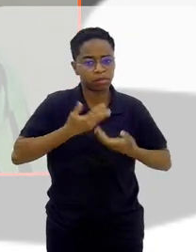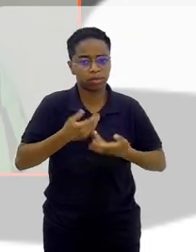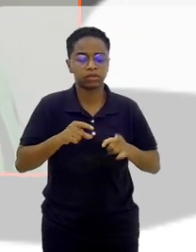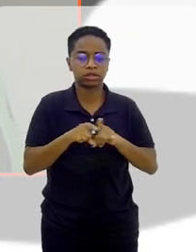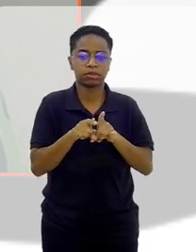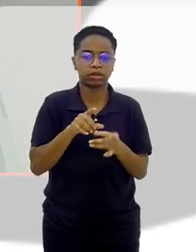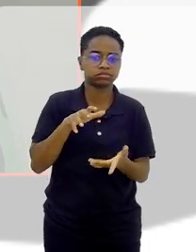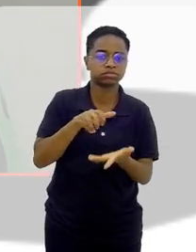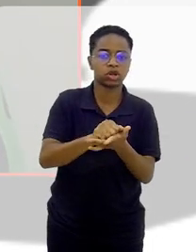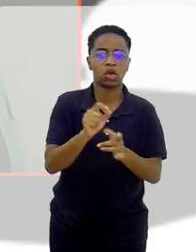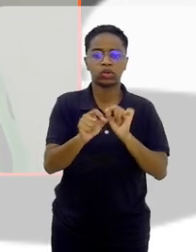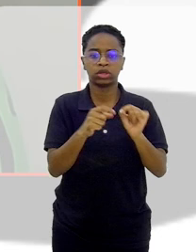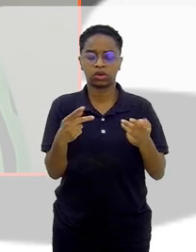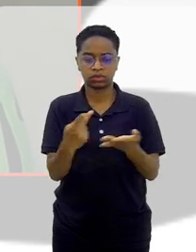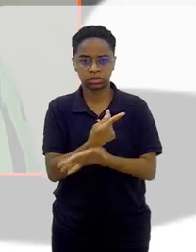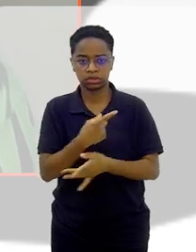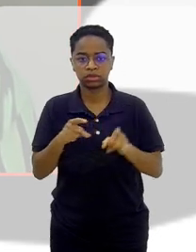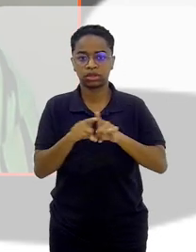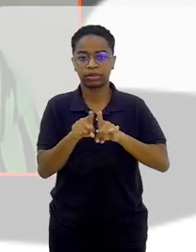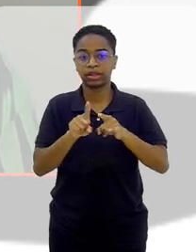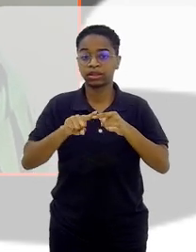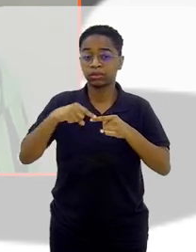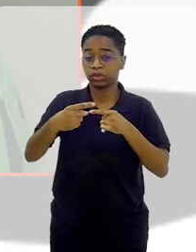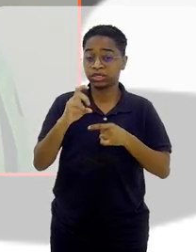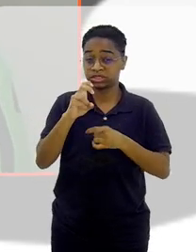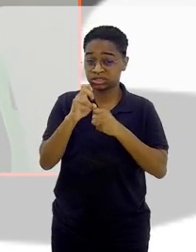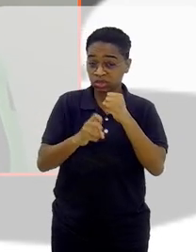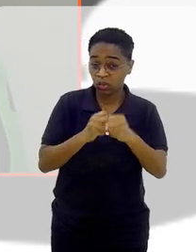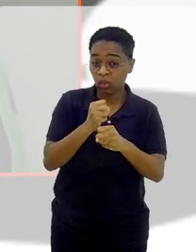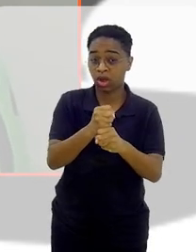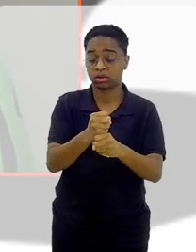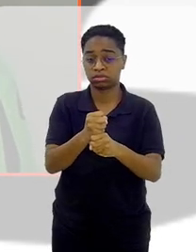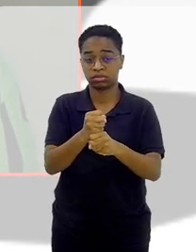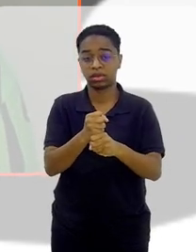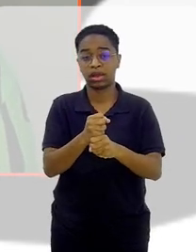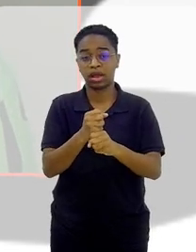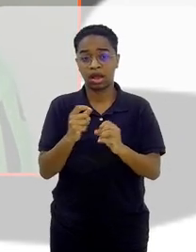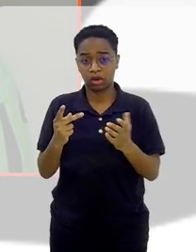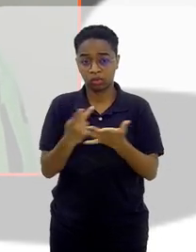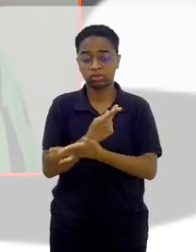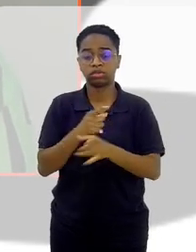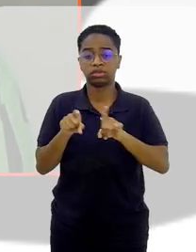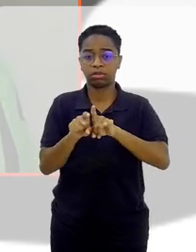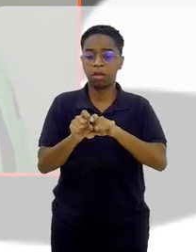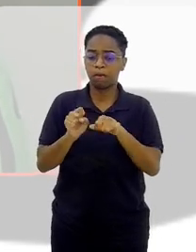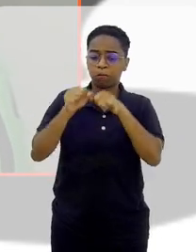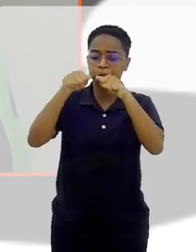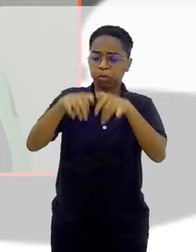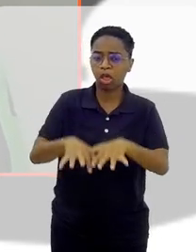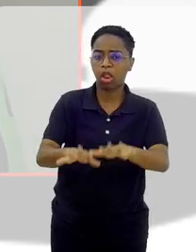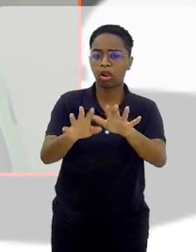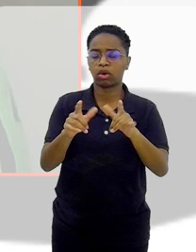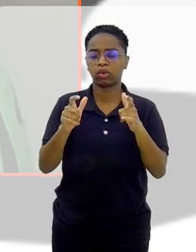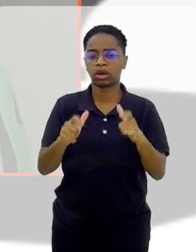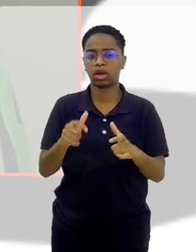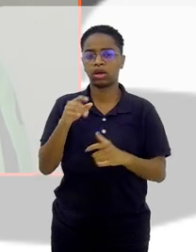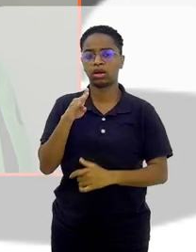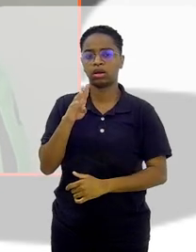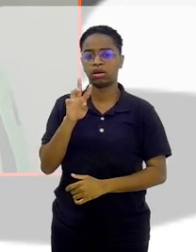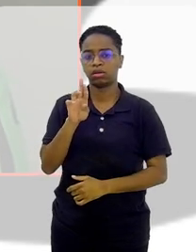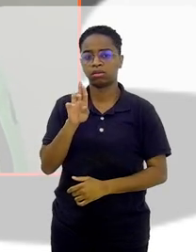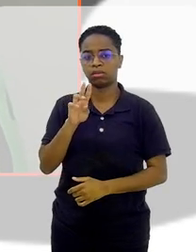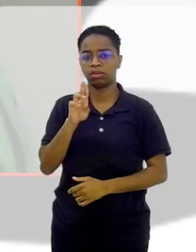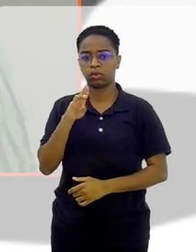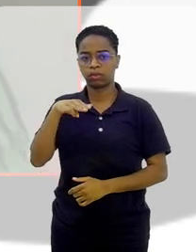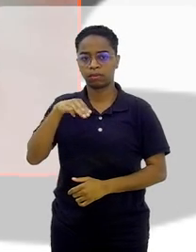o que estava acontecendo. Depois, cinco anos, quando veio a tragédia de Brumadinho, foi o Hélio também que